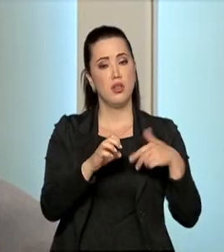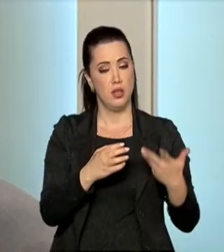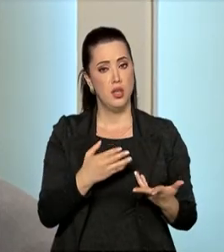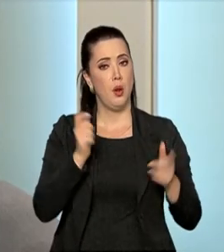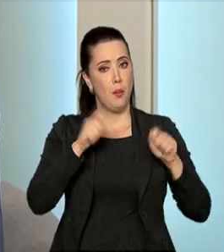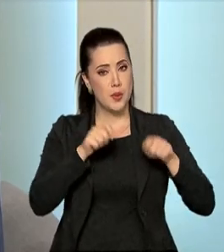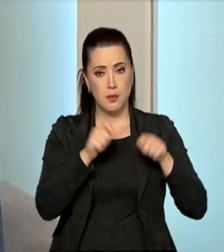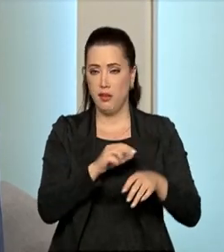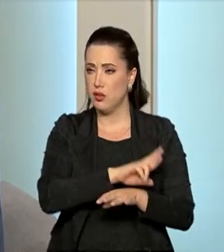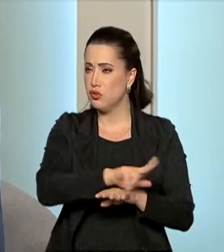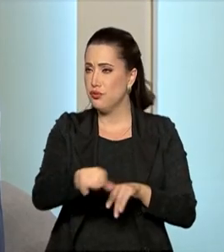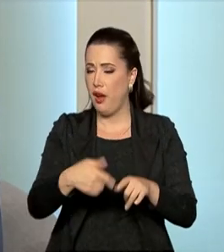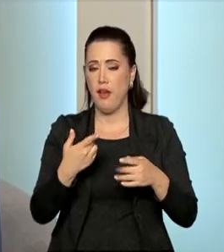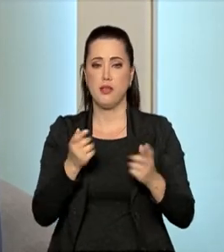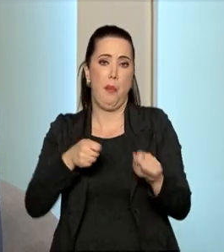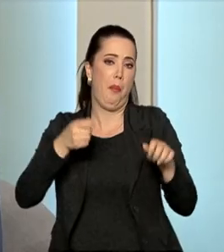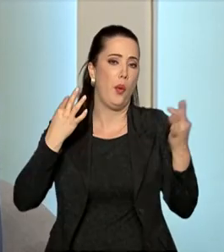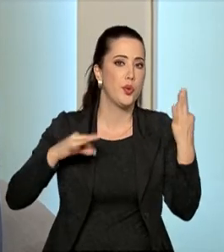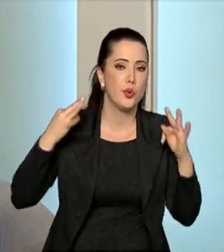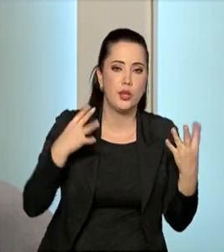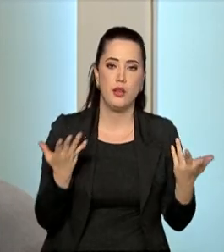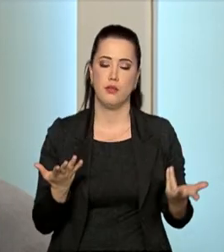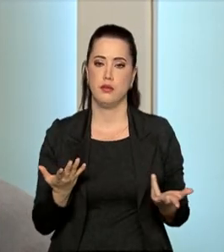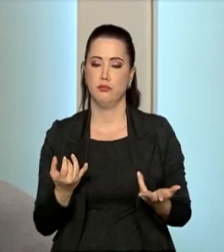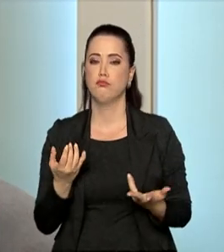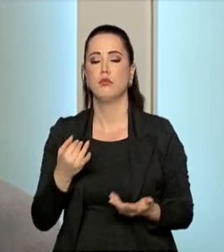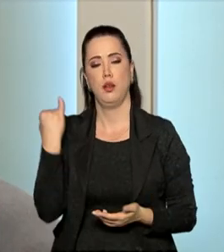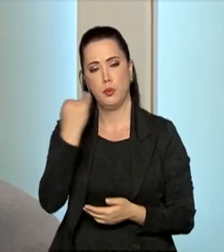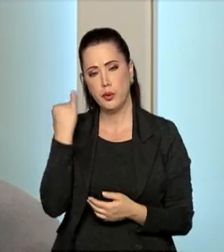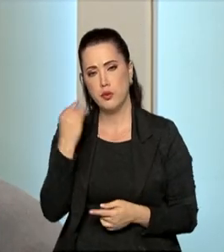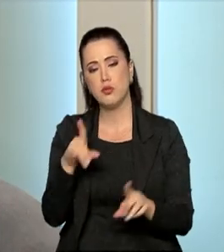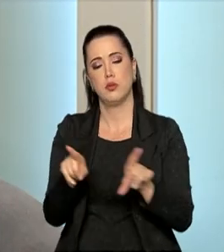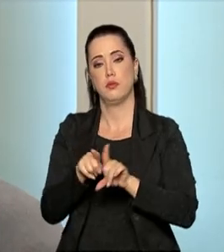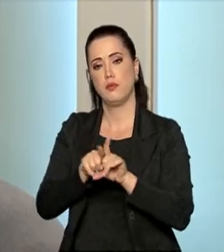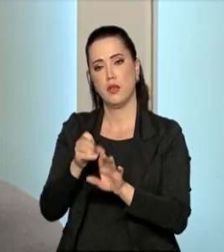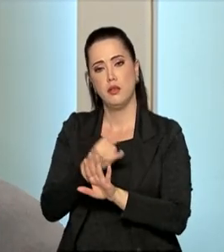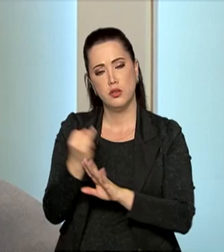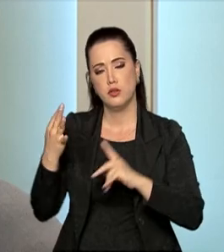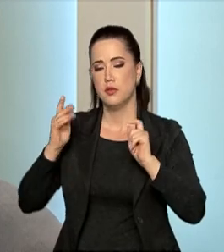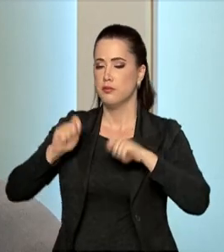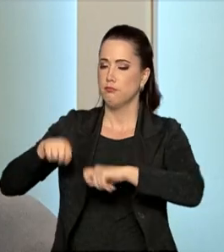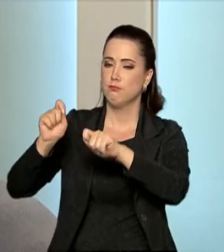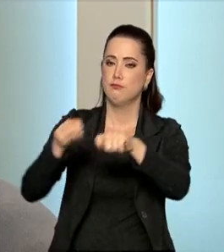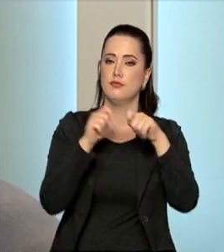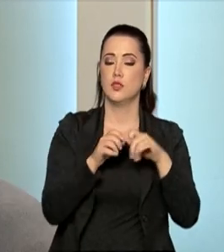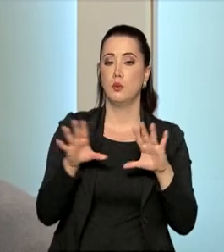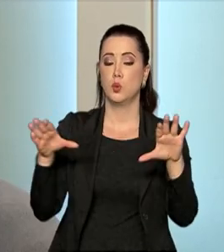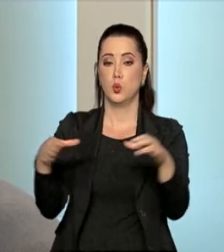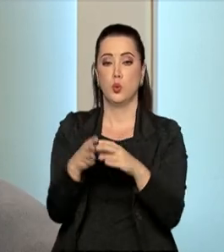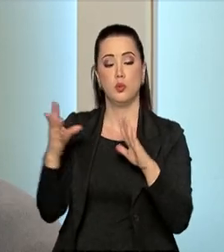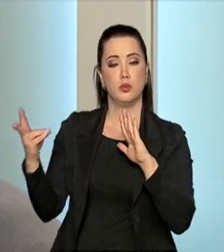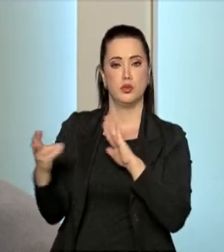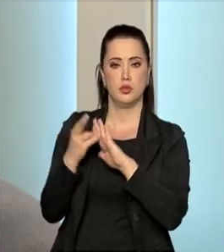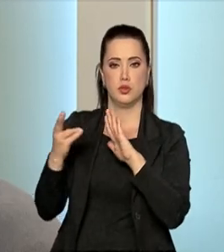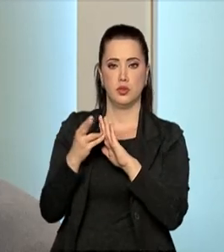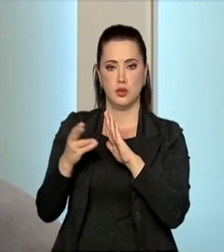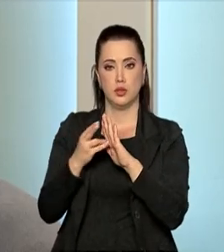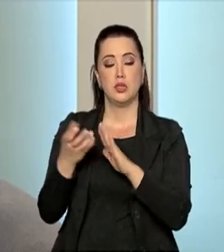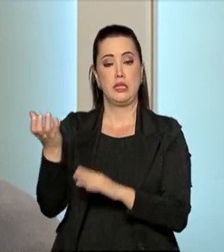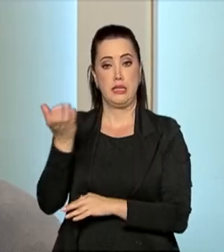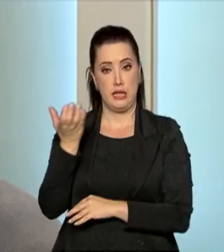também o turismo em terras indígenas, que é muito forte. De modo que há muita possibilidade para que os indígenas, em